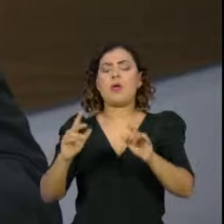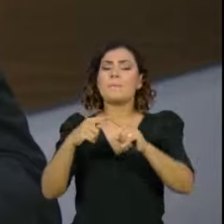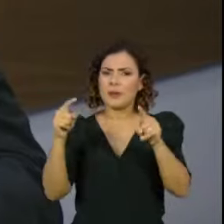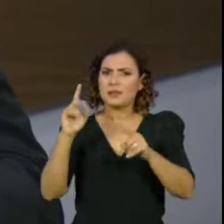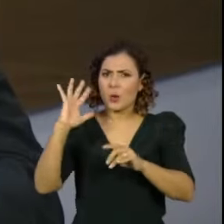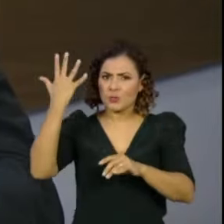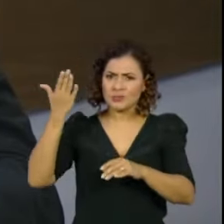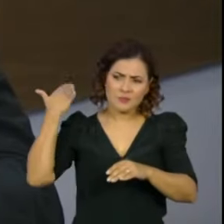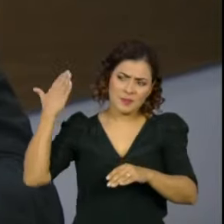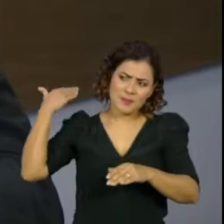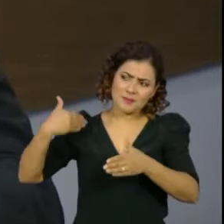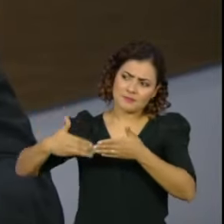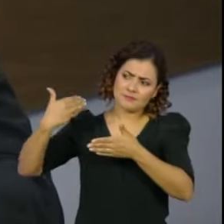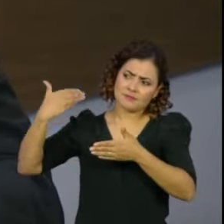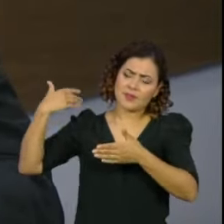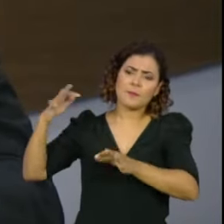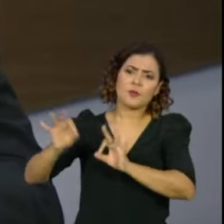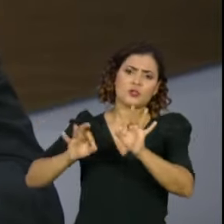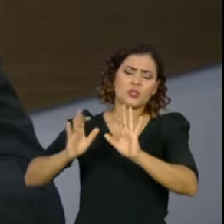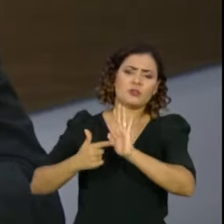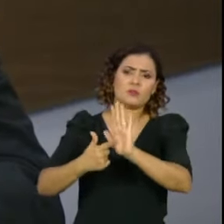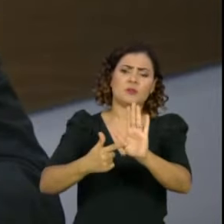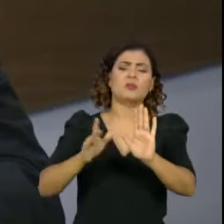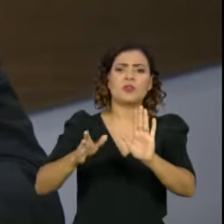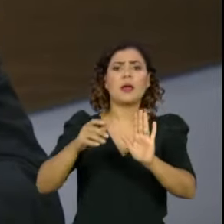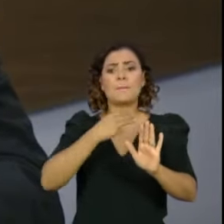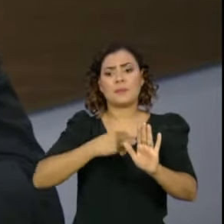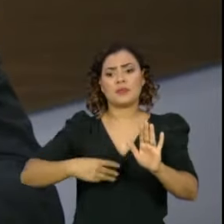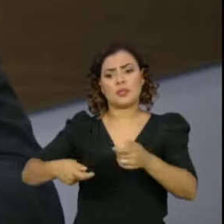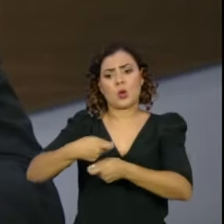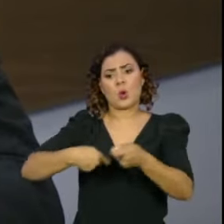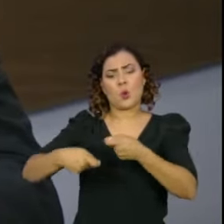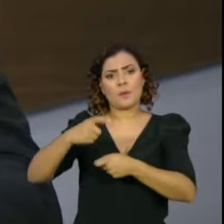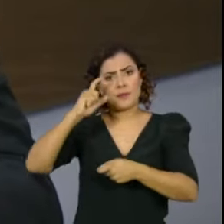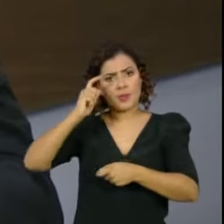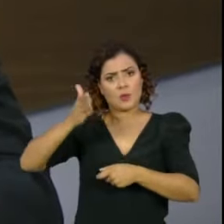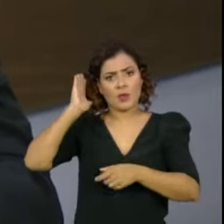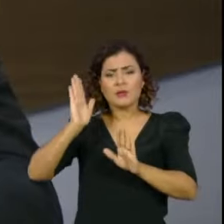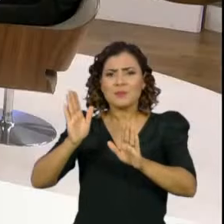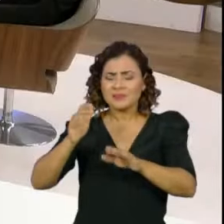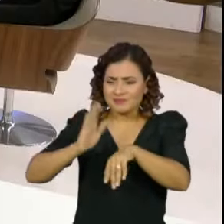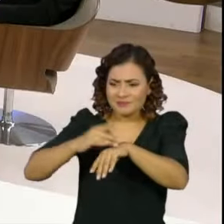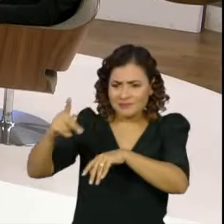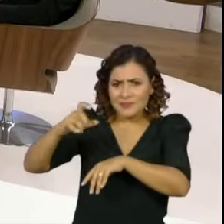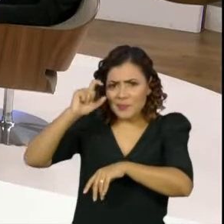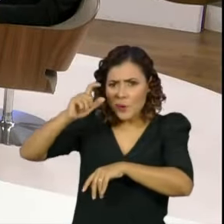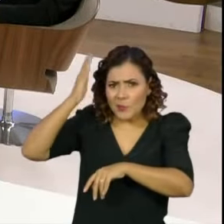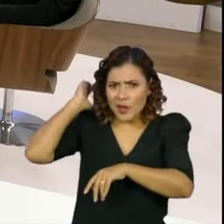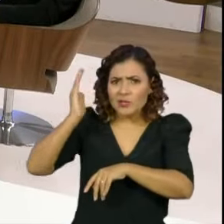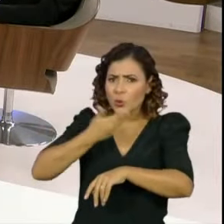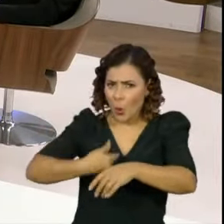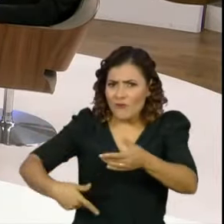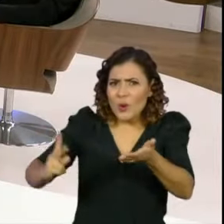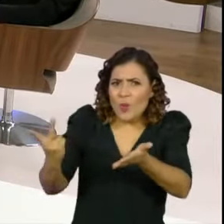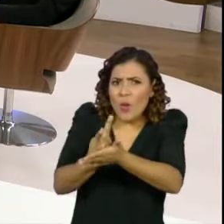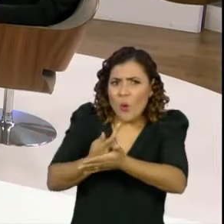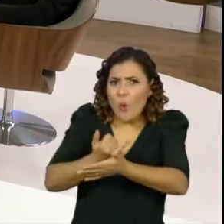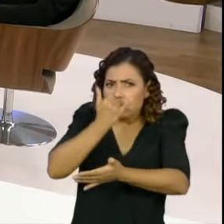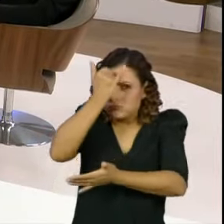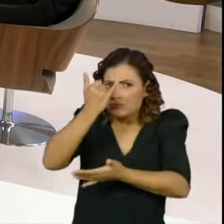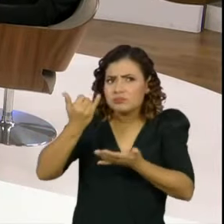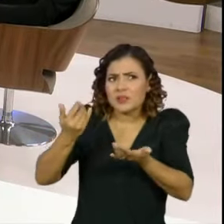ocasiões, em outros projetos apresentados pelo ministro da Economia. A pergunta que eu faço é, o ministro da Economia, o governo errou e erra